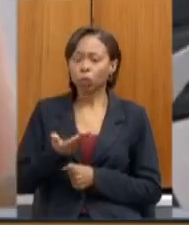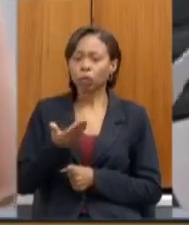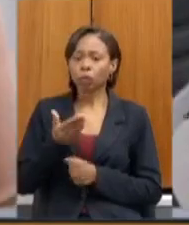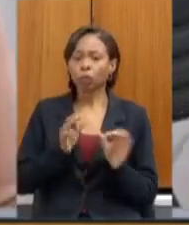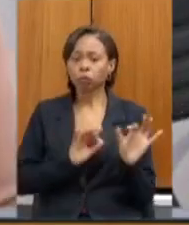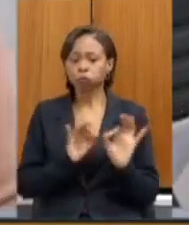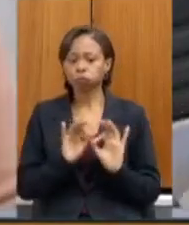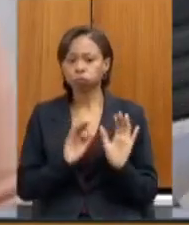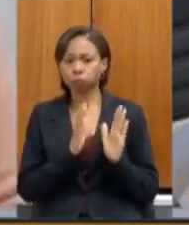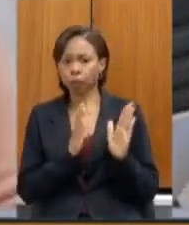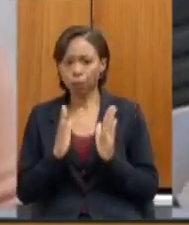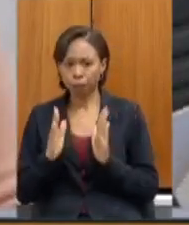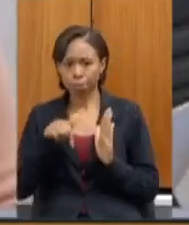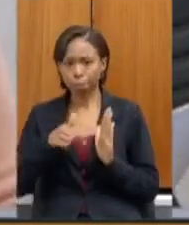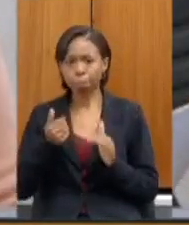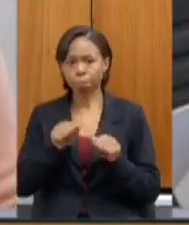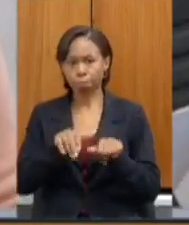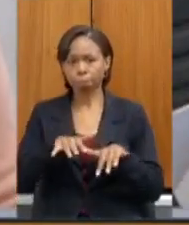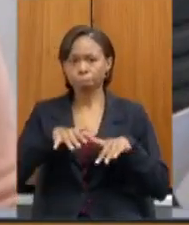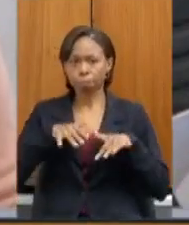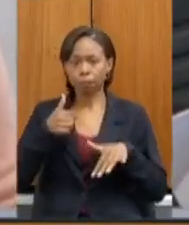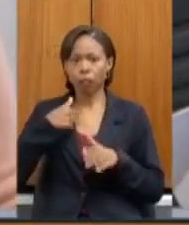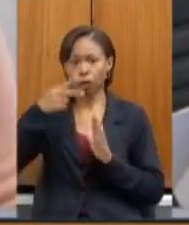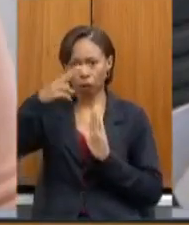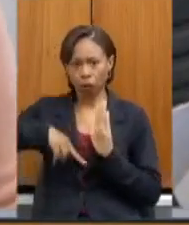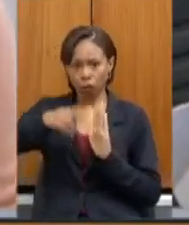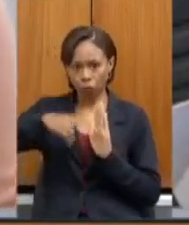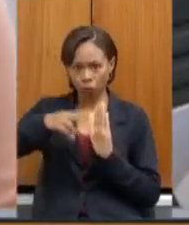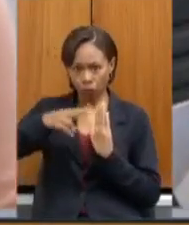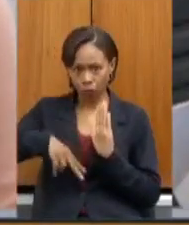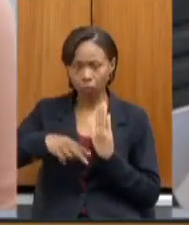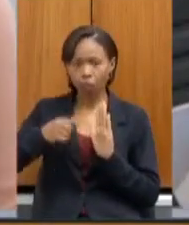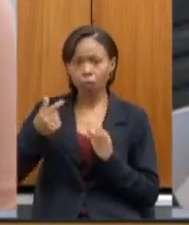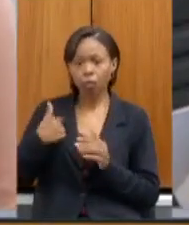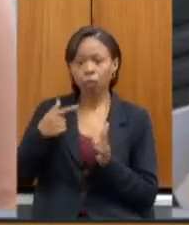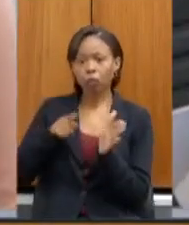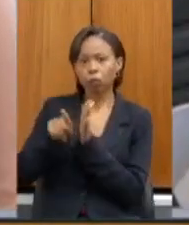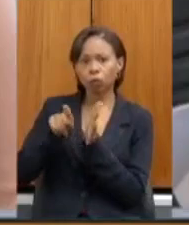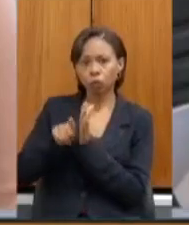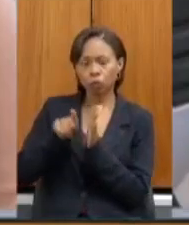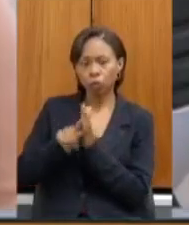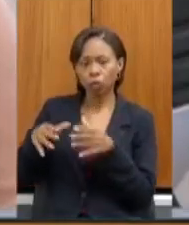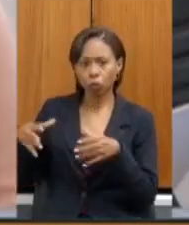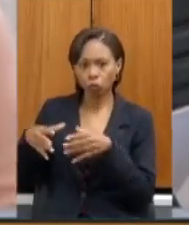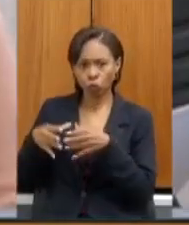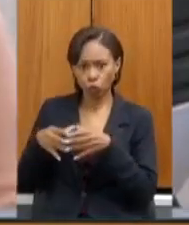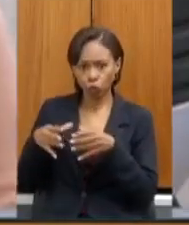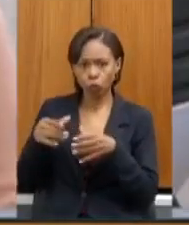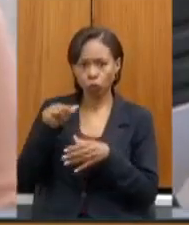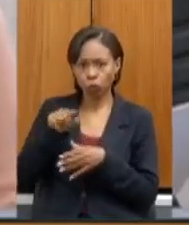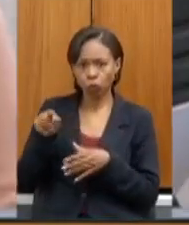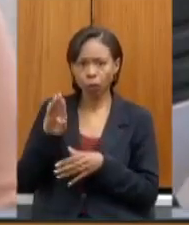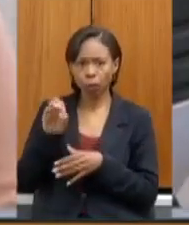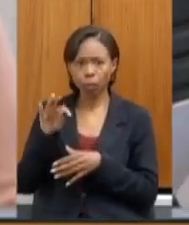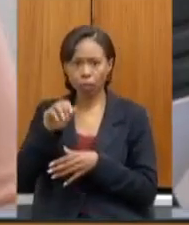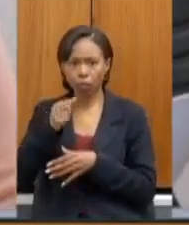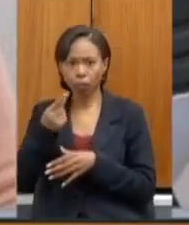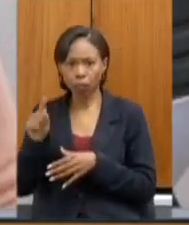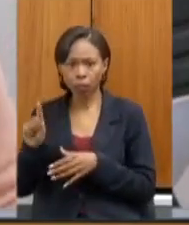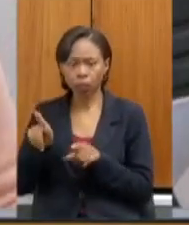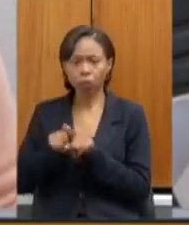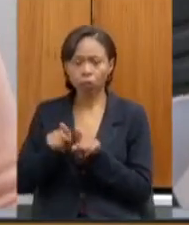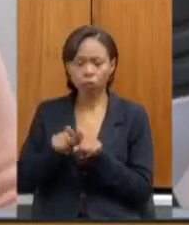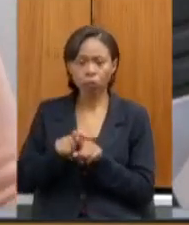dessa audiência e eu farei a leitura e consulta aos membros efetivos da comissão ao que presente deputado Betão deputado